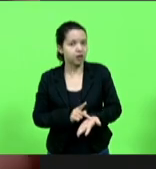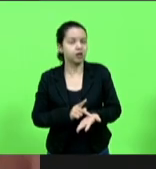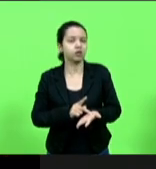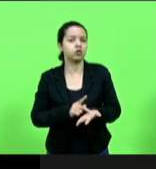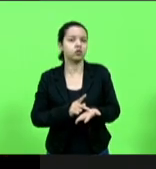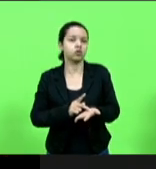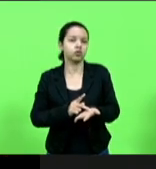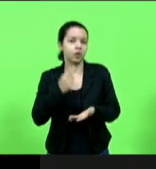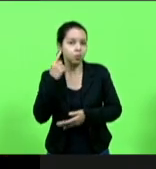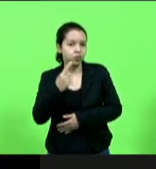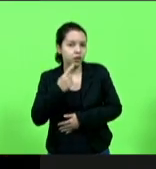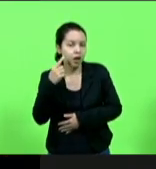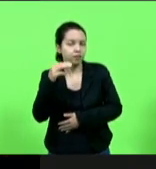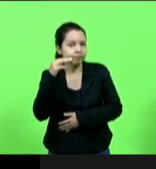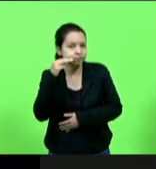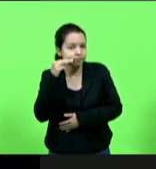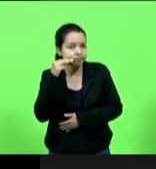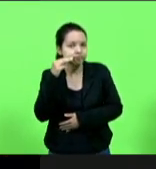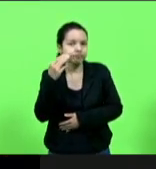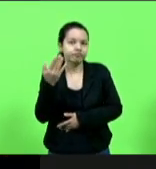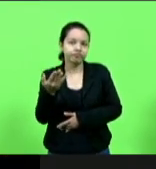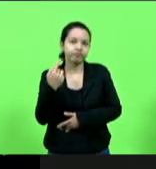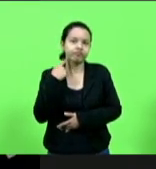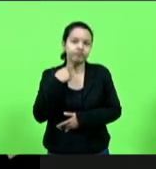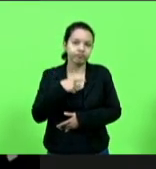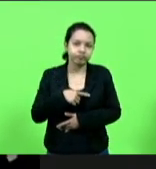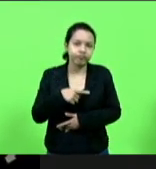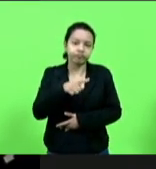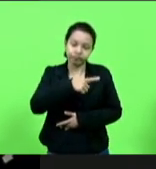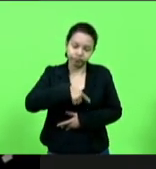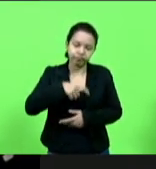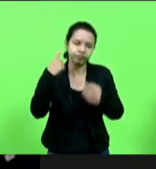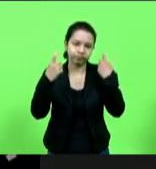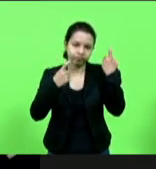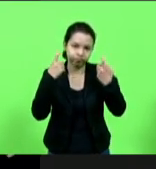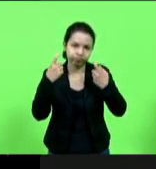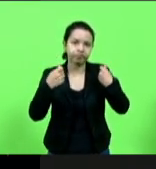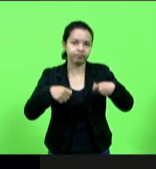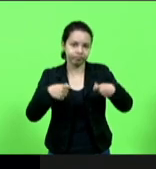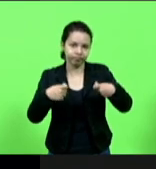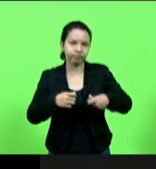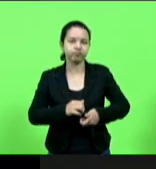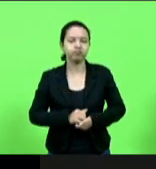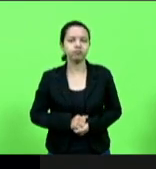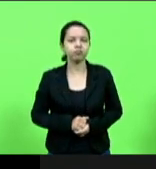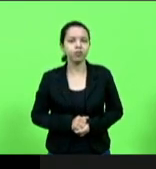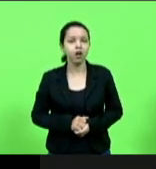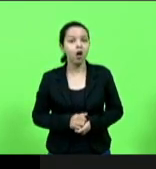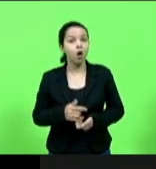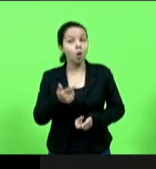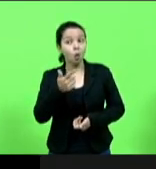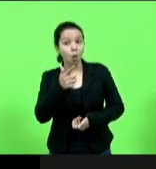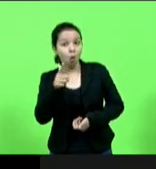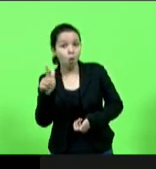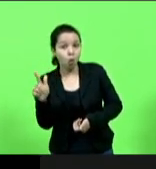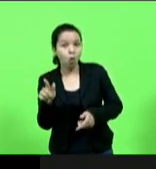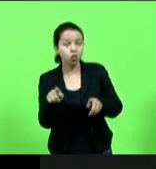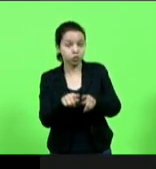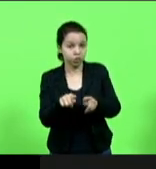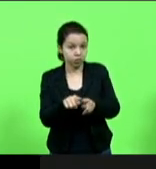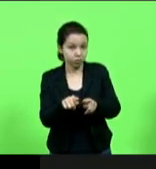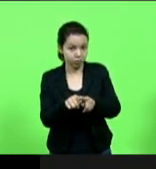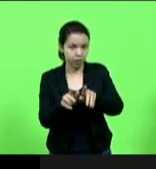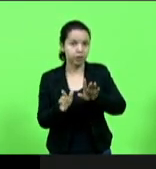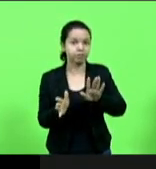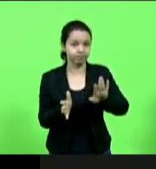preocupação que nós precisamos ter junto e nós temos outro momento que eu quero comentar hoje alguns dias